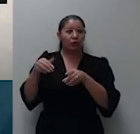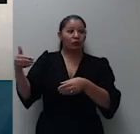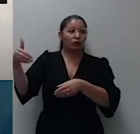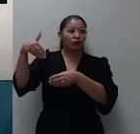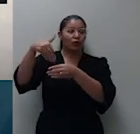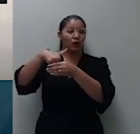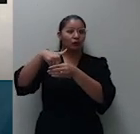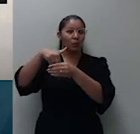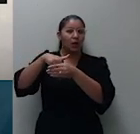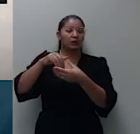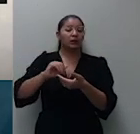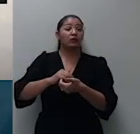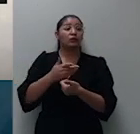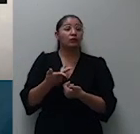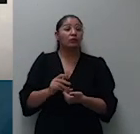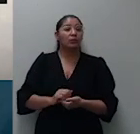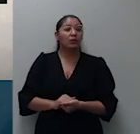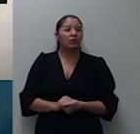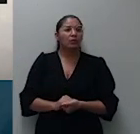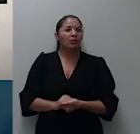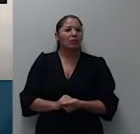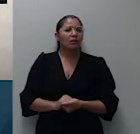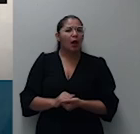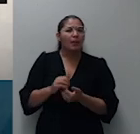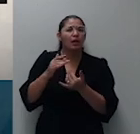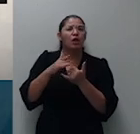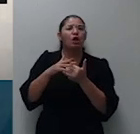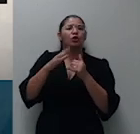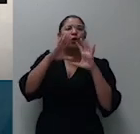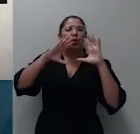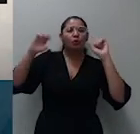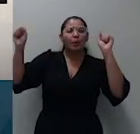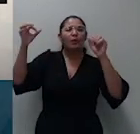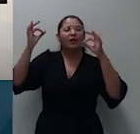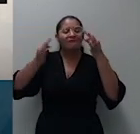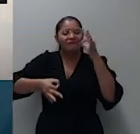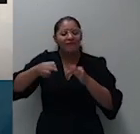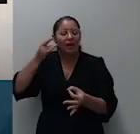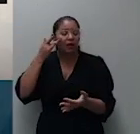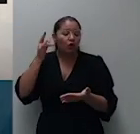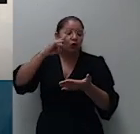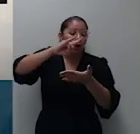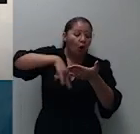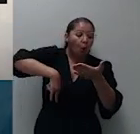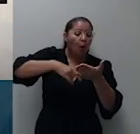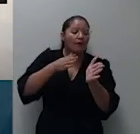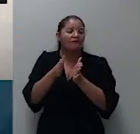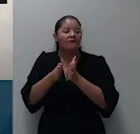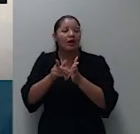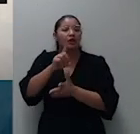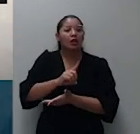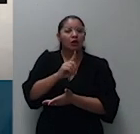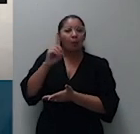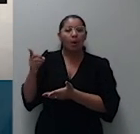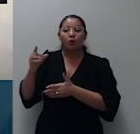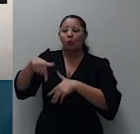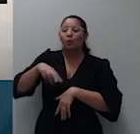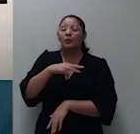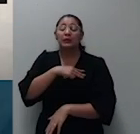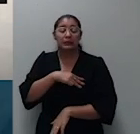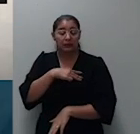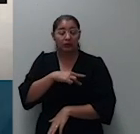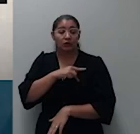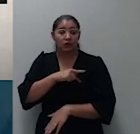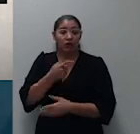desenvolvida pelo tribunal a respeito da validade do contrato sobretudo porque nos termos da manifestação do ministério público reproduzido no